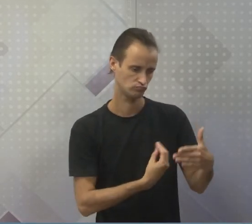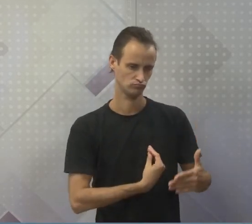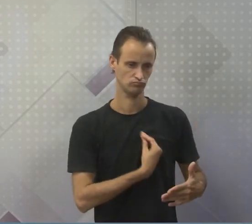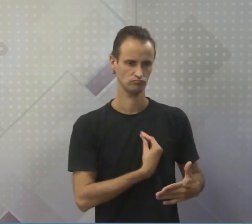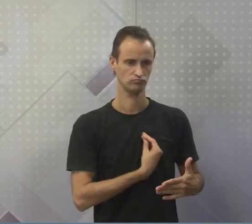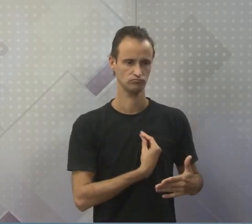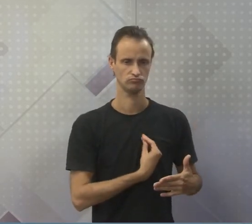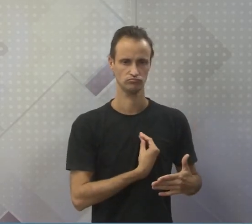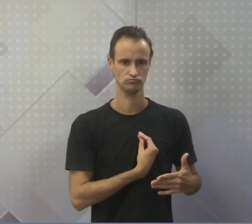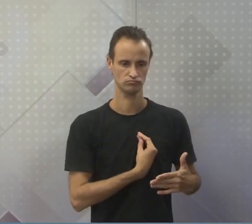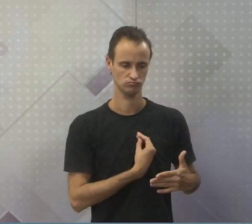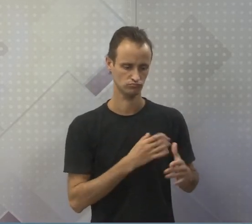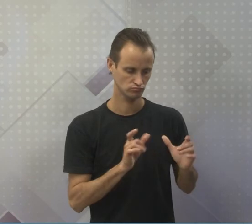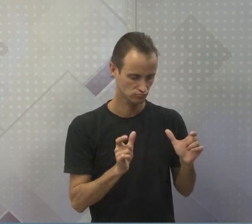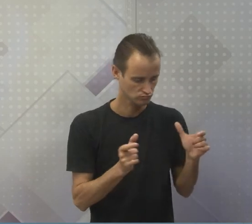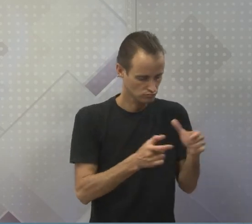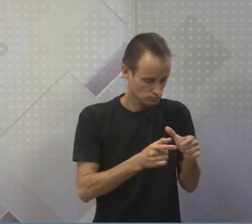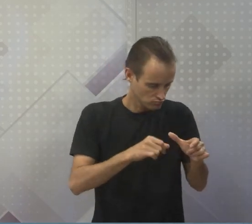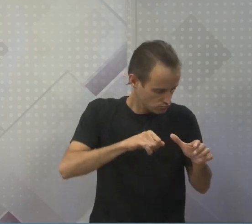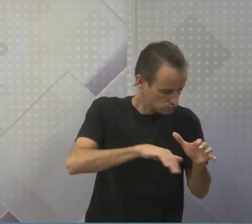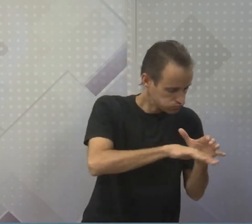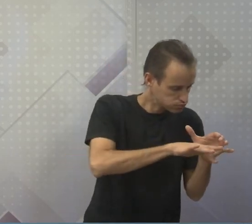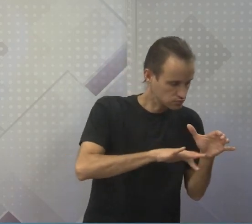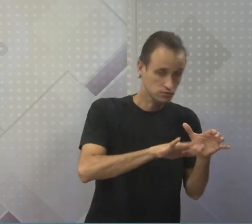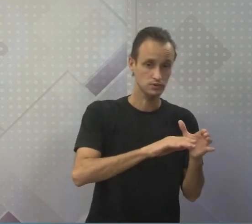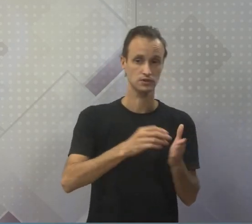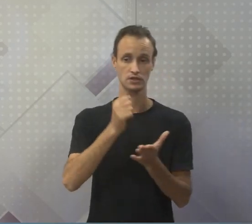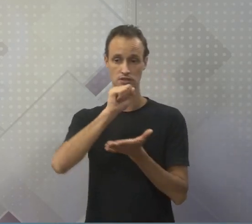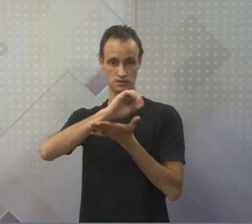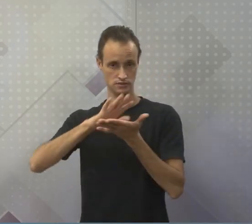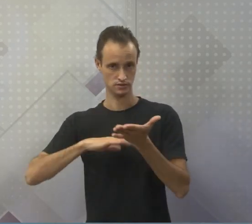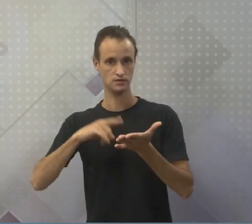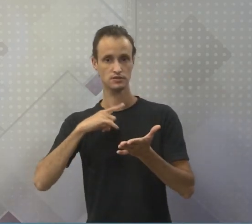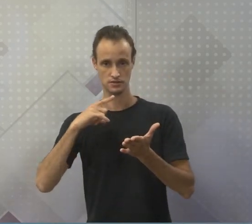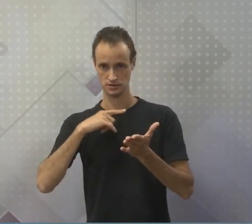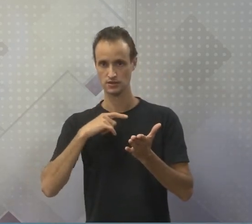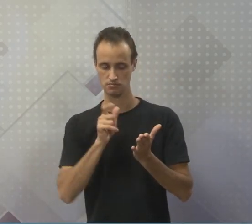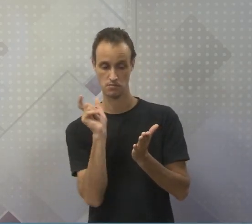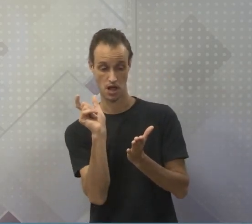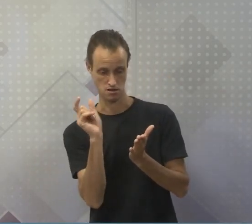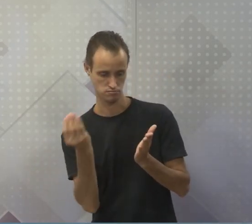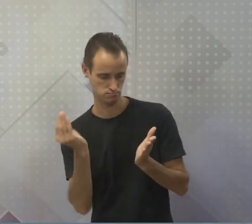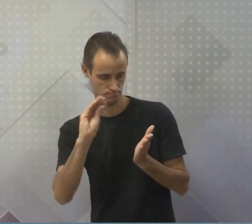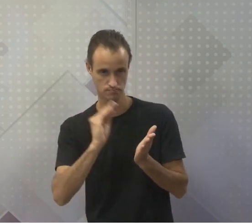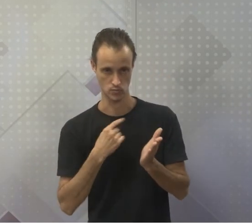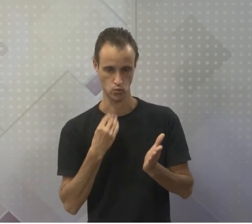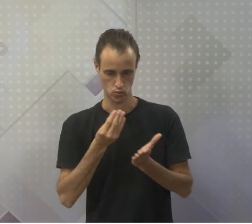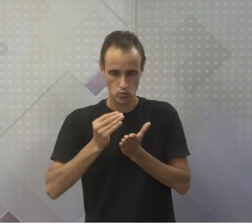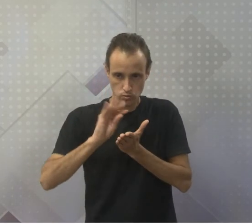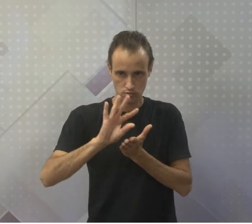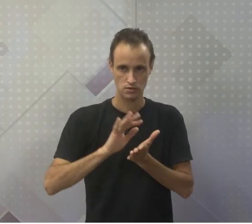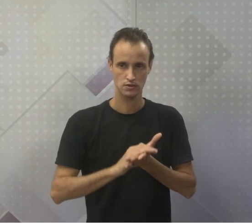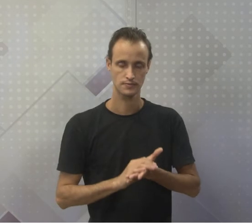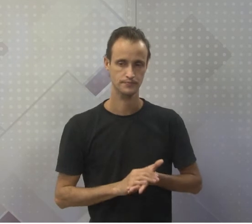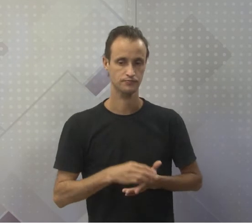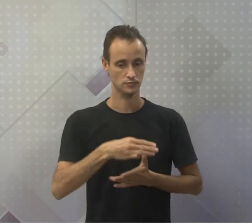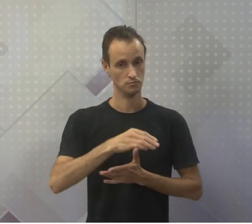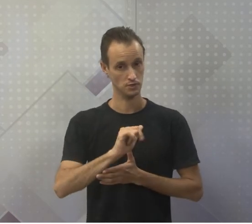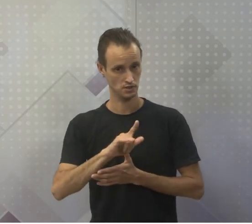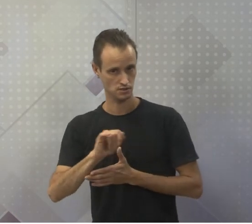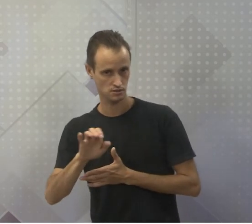nome, co-asservado. Nos exercícios de fixação, você vai ver esses nomes lá. Estão lá, estão lá. Eu coloquei. Aí, Miller